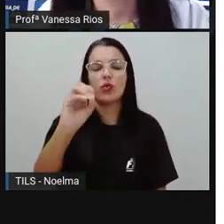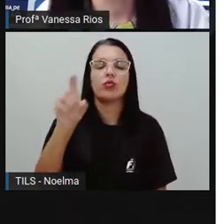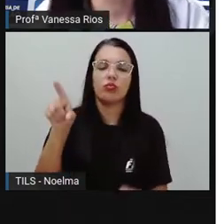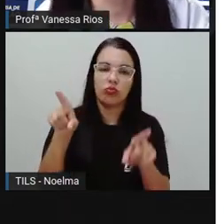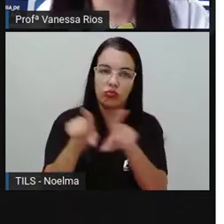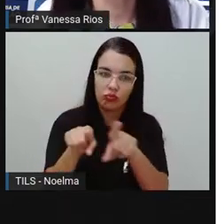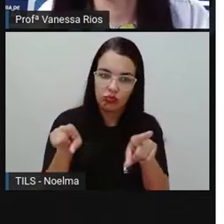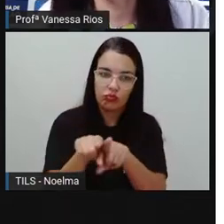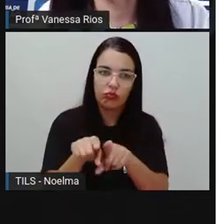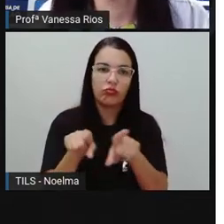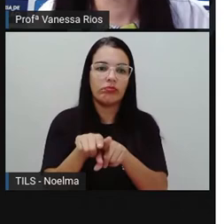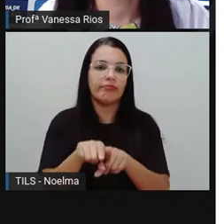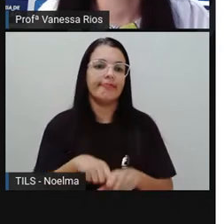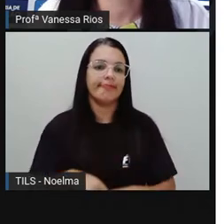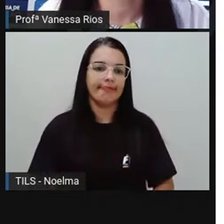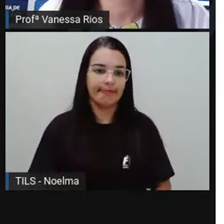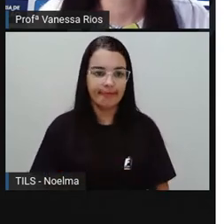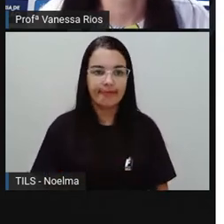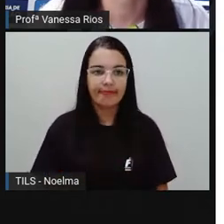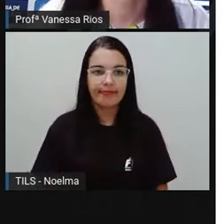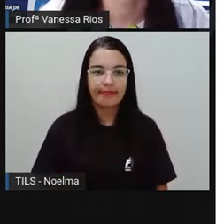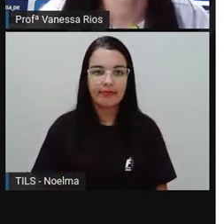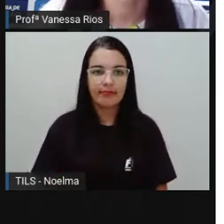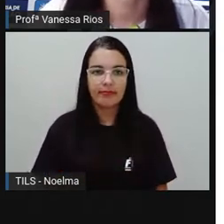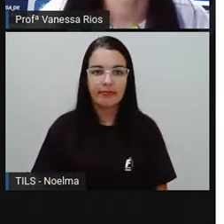né? Aí do meio em que a gente vir.